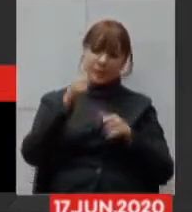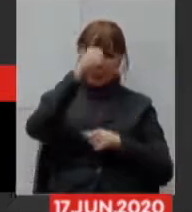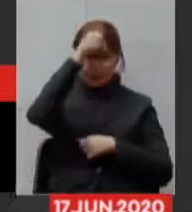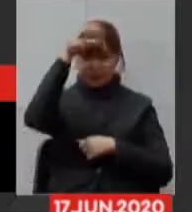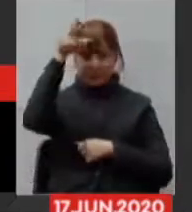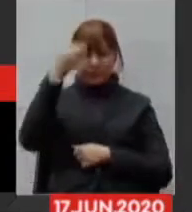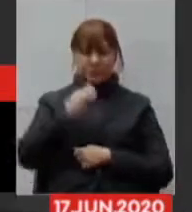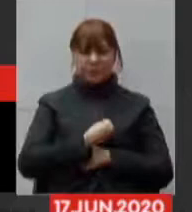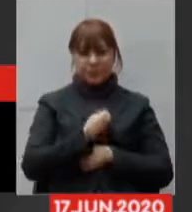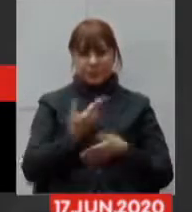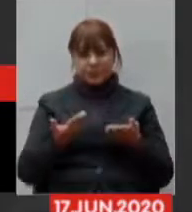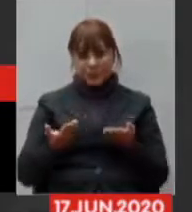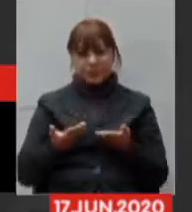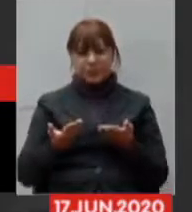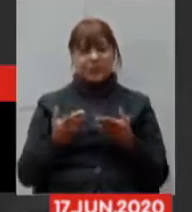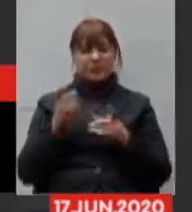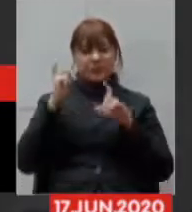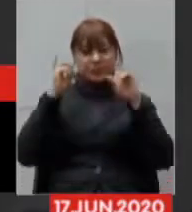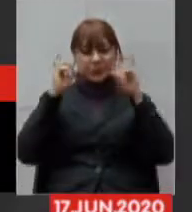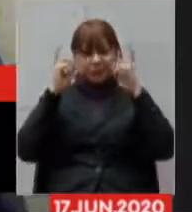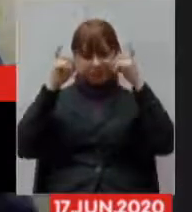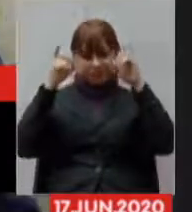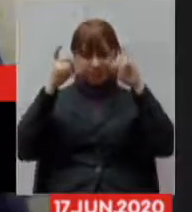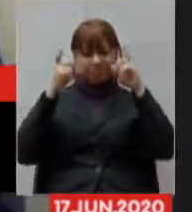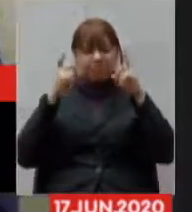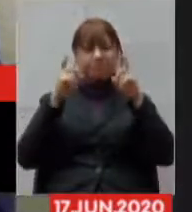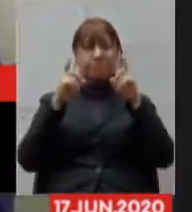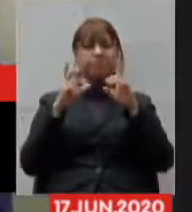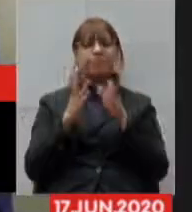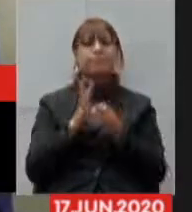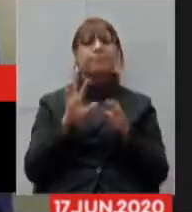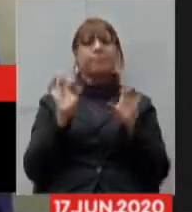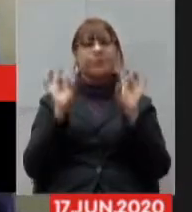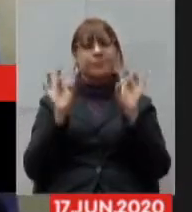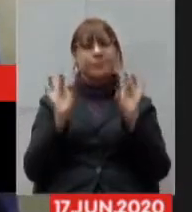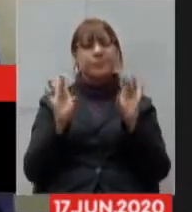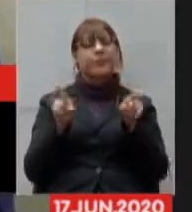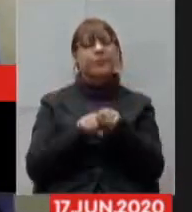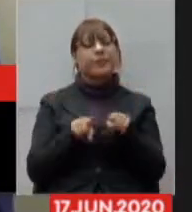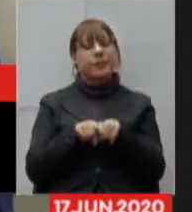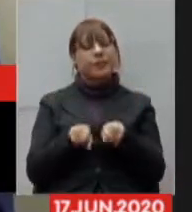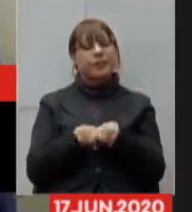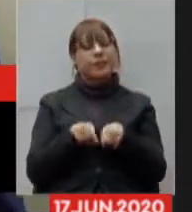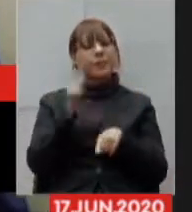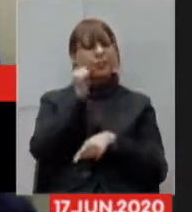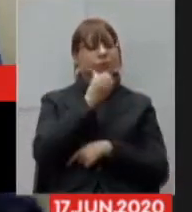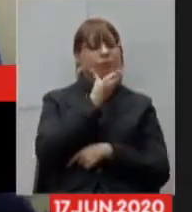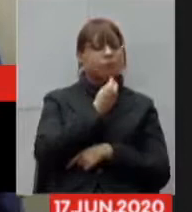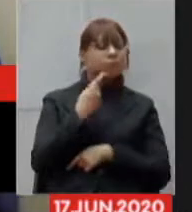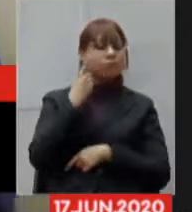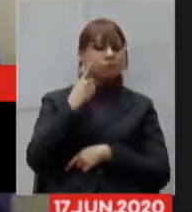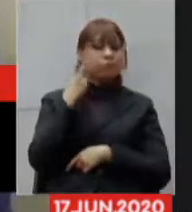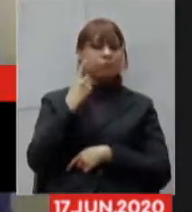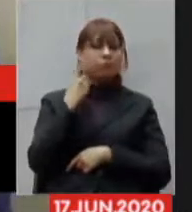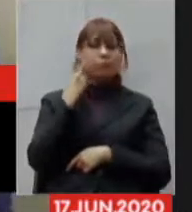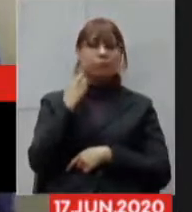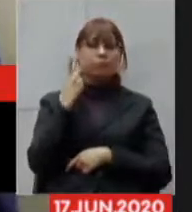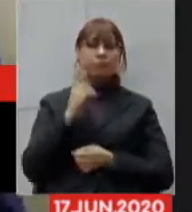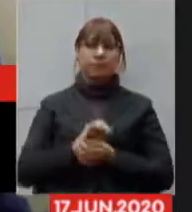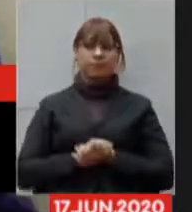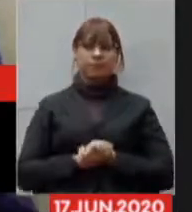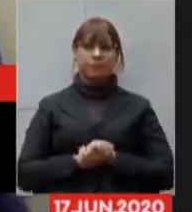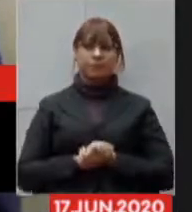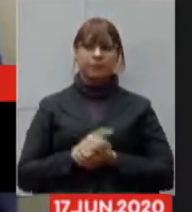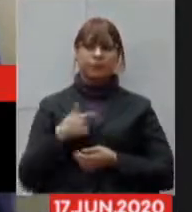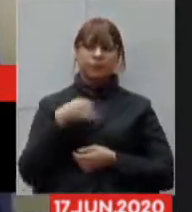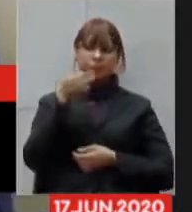presente nessa reunião especial a todos os deputados e deputadas e eu fiquei atento a